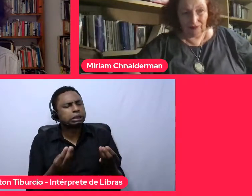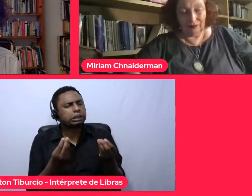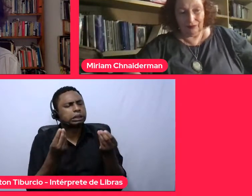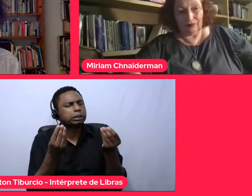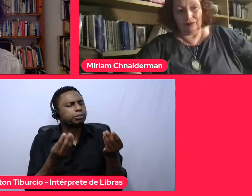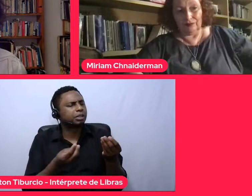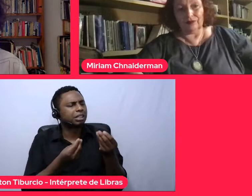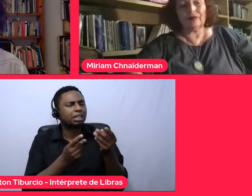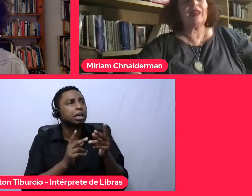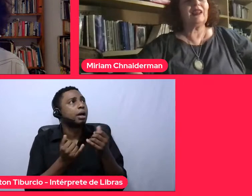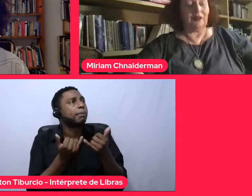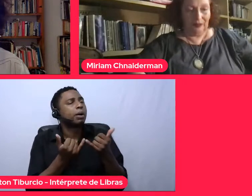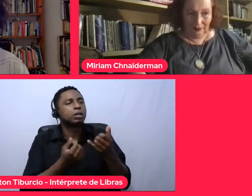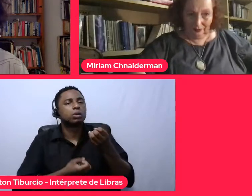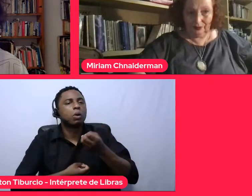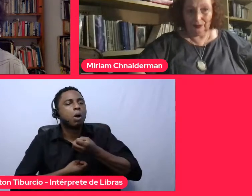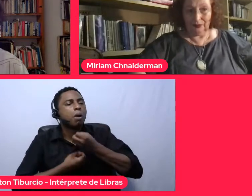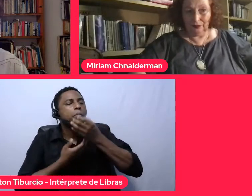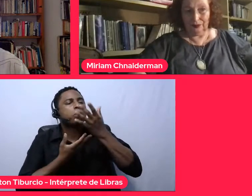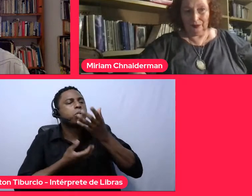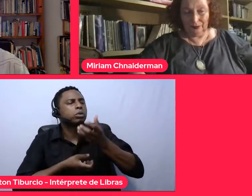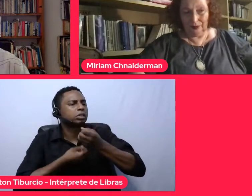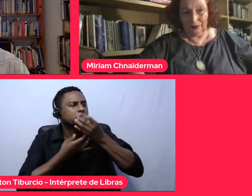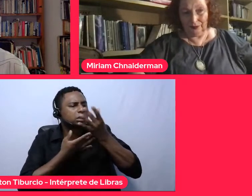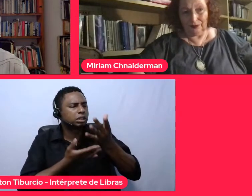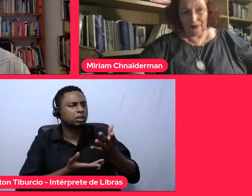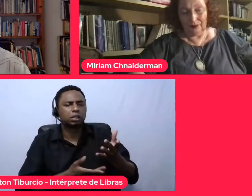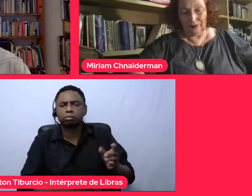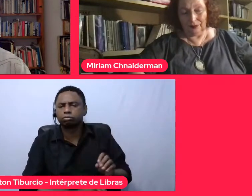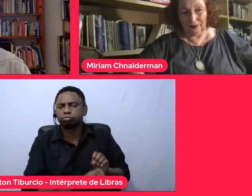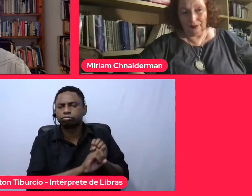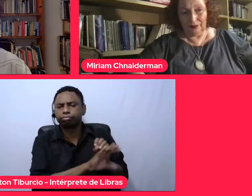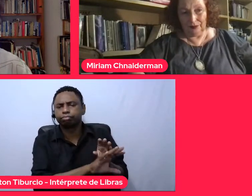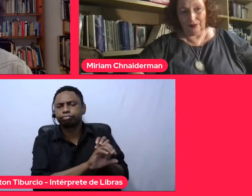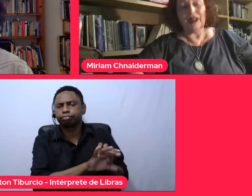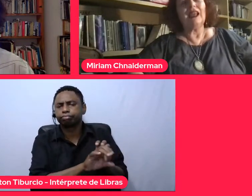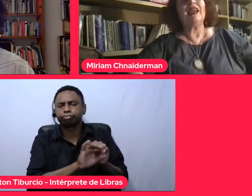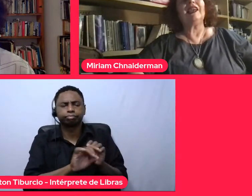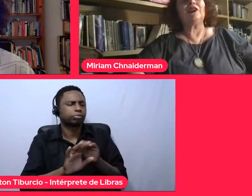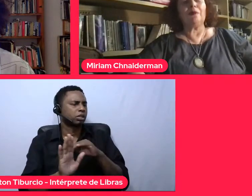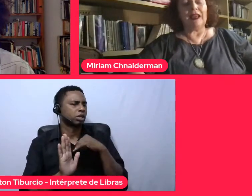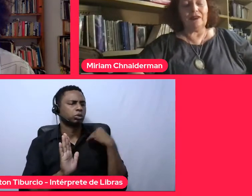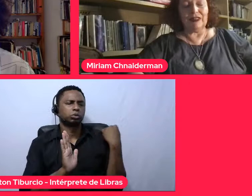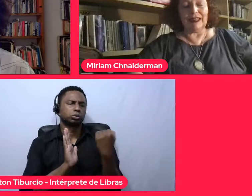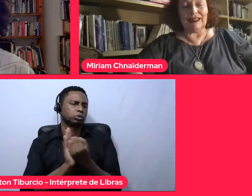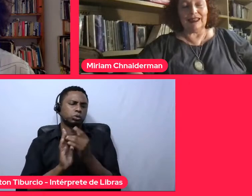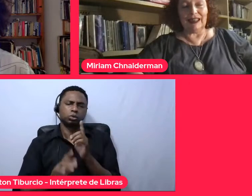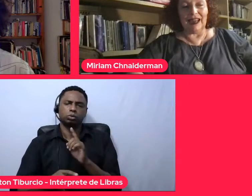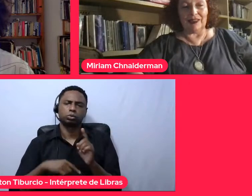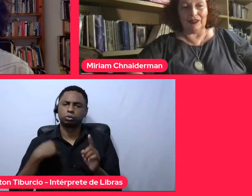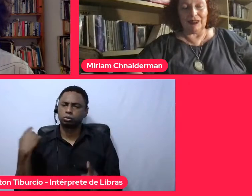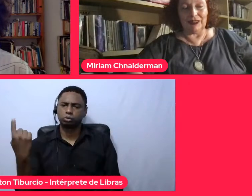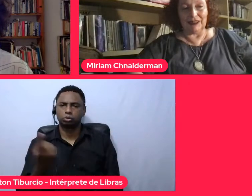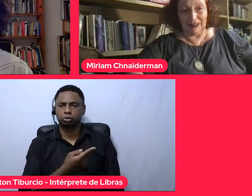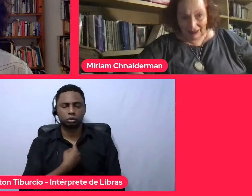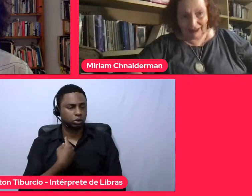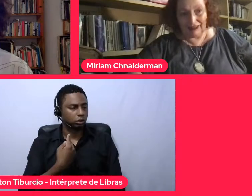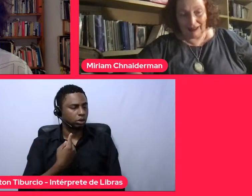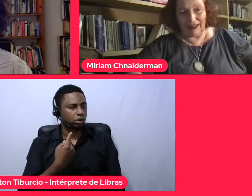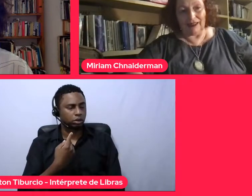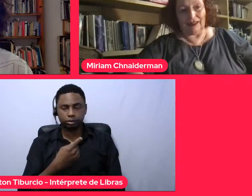poesia que tem muito a ensinar a todos nós. como é que vocês chegaram